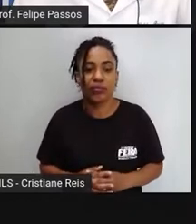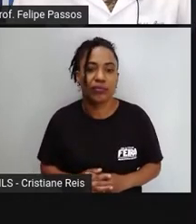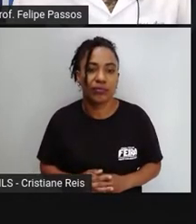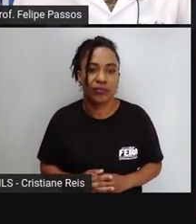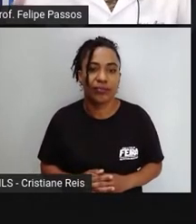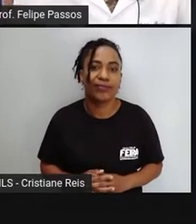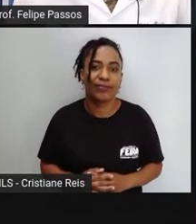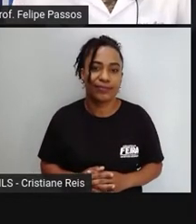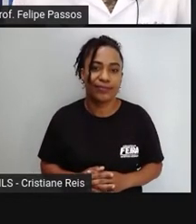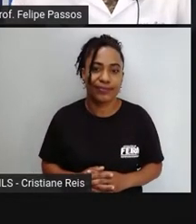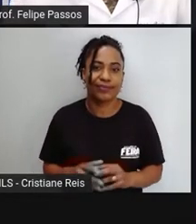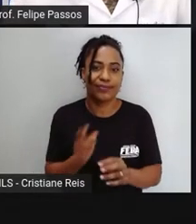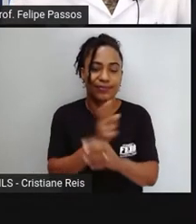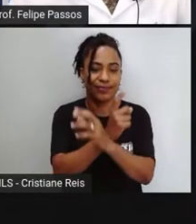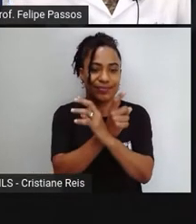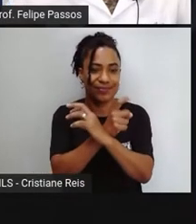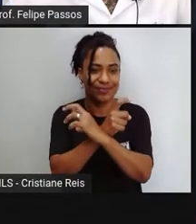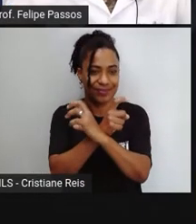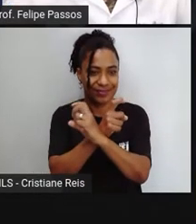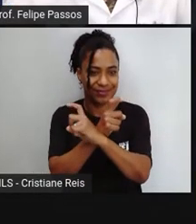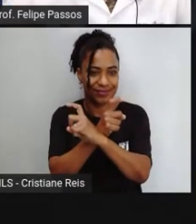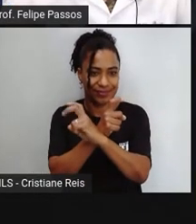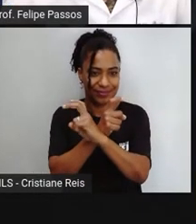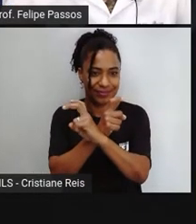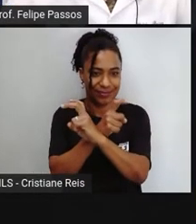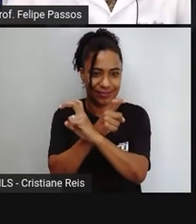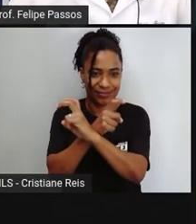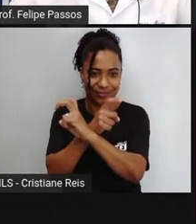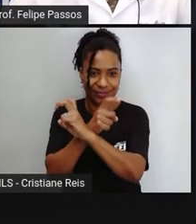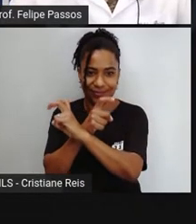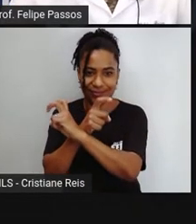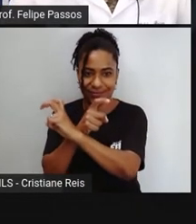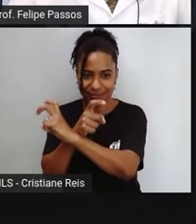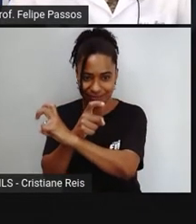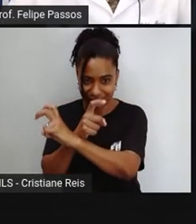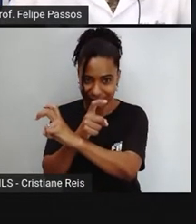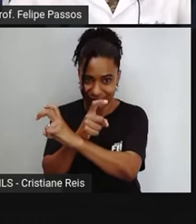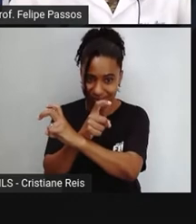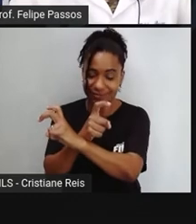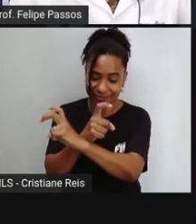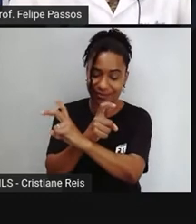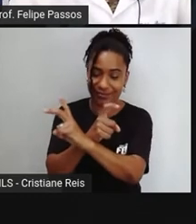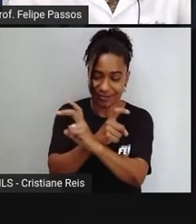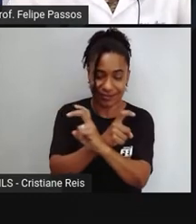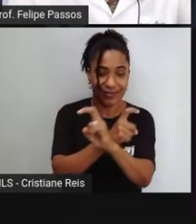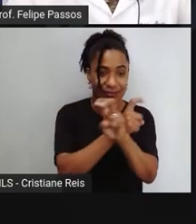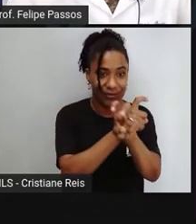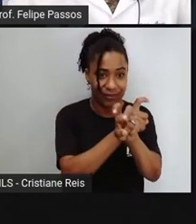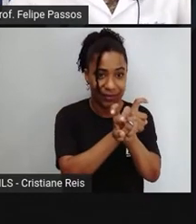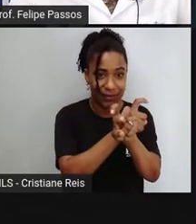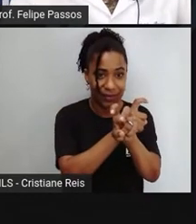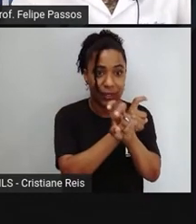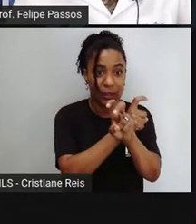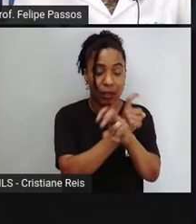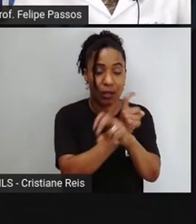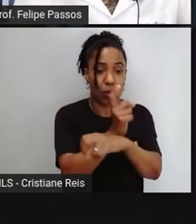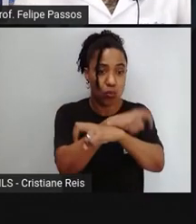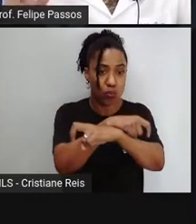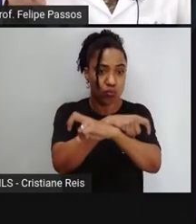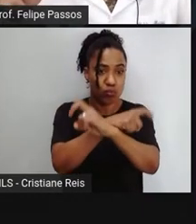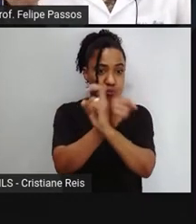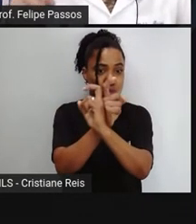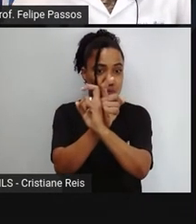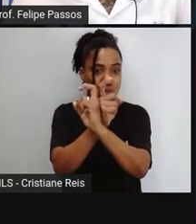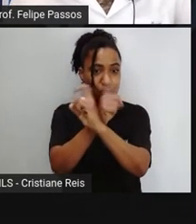Escorpiões. E aqui eu trouxe dois exemplos que são muito comuns em Feira de Santana. Feira de Santana, basicamente, os acidentes que acontecem com o